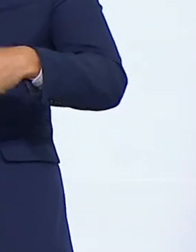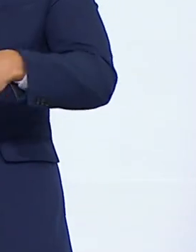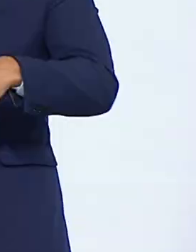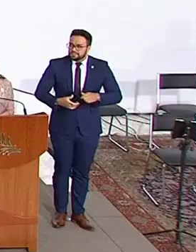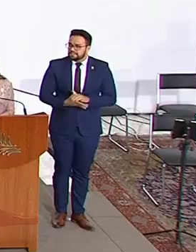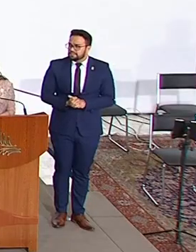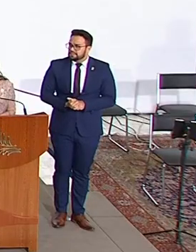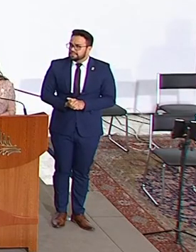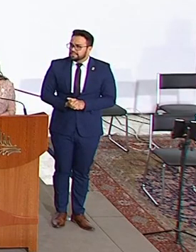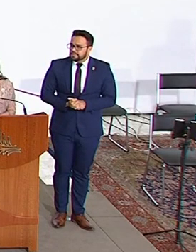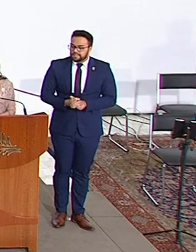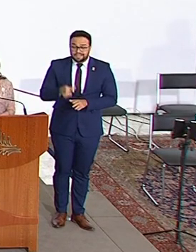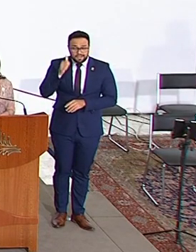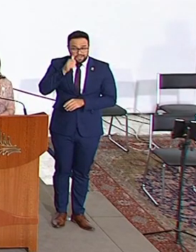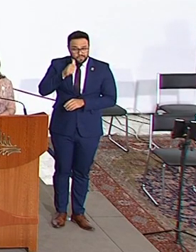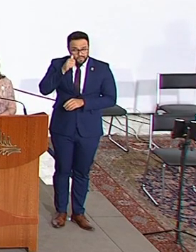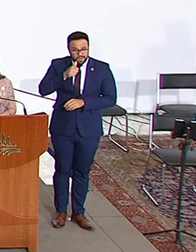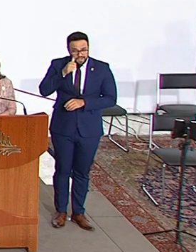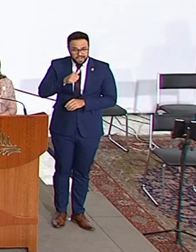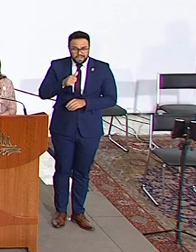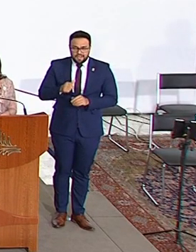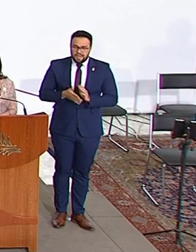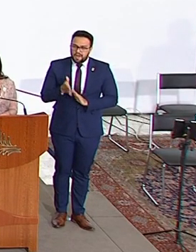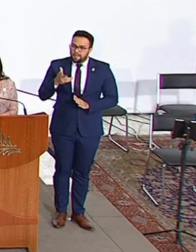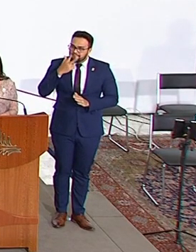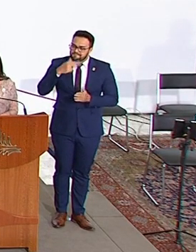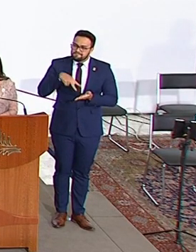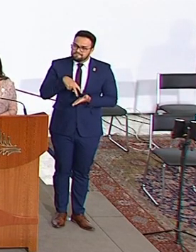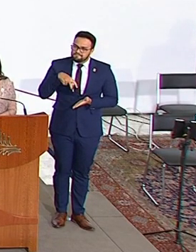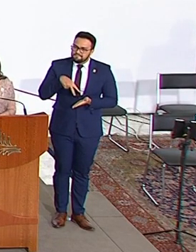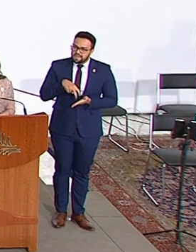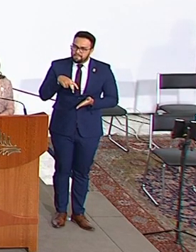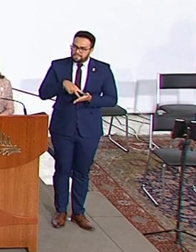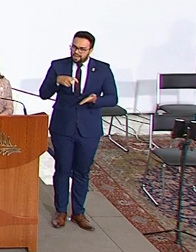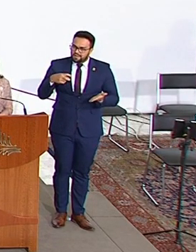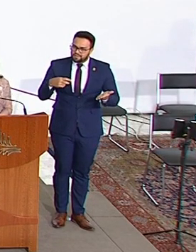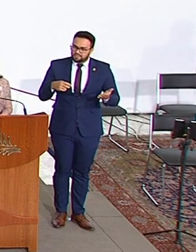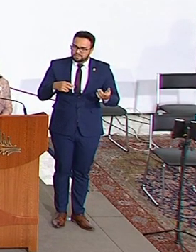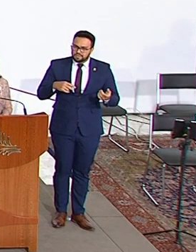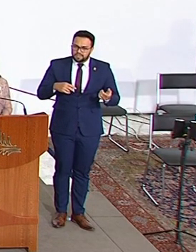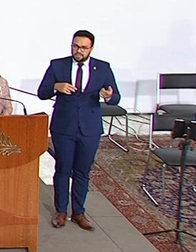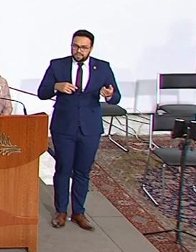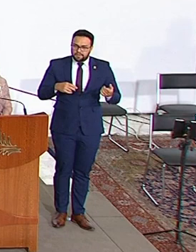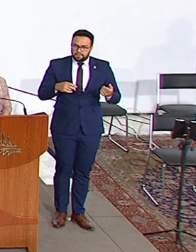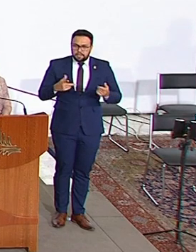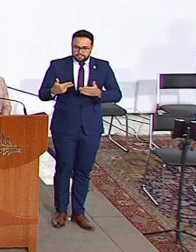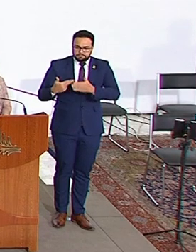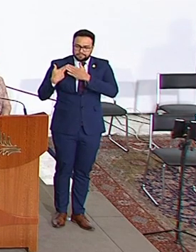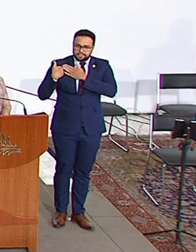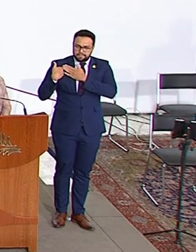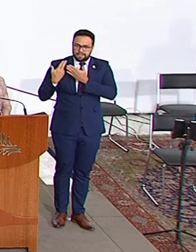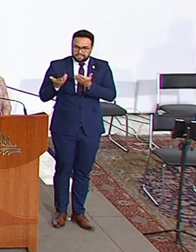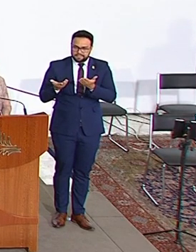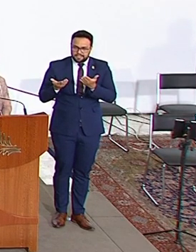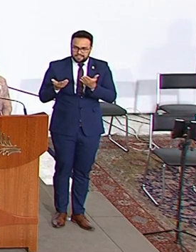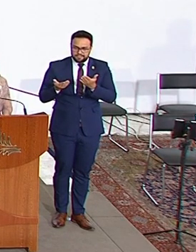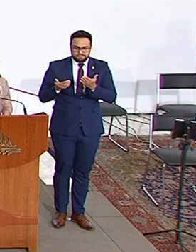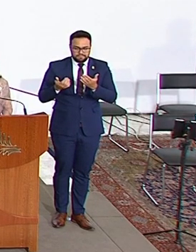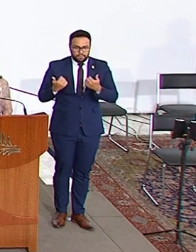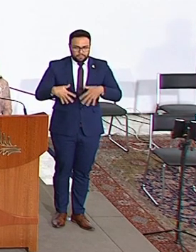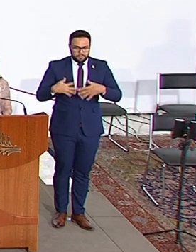dessa mulher, equilibrando e rodando esses pratos da sua enorme responsabilidade na sociedade,